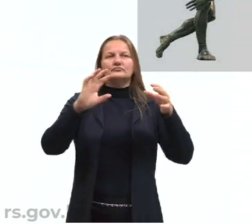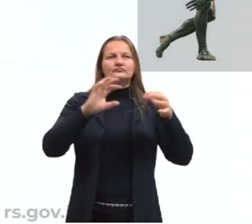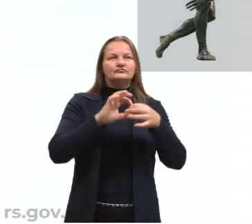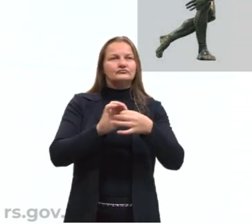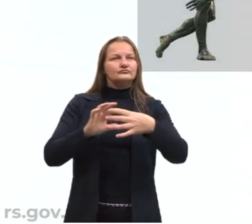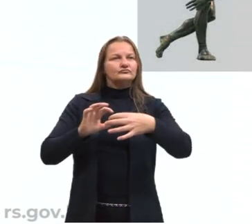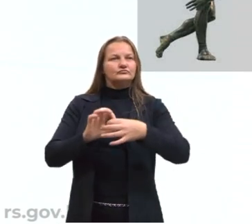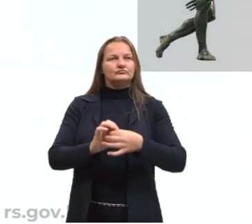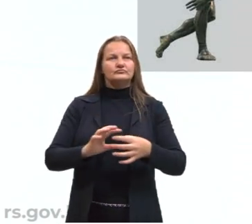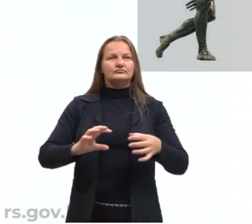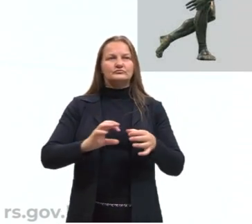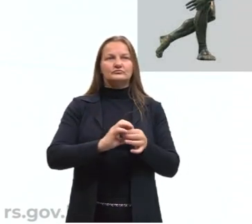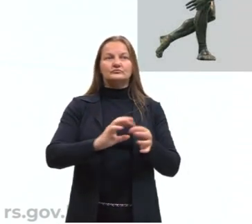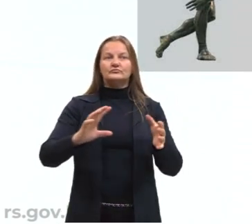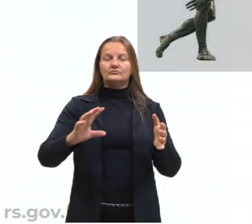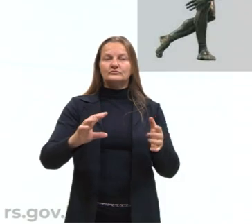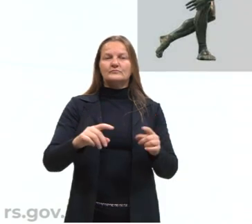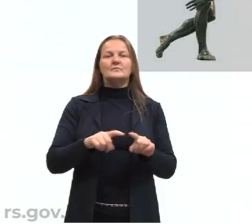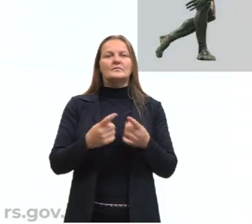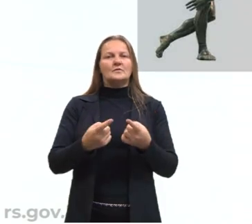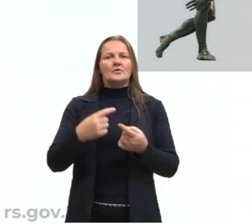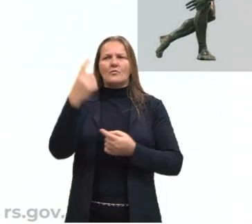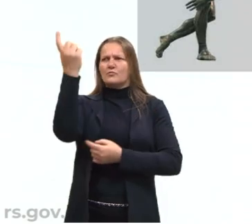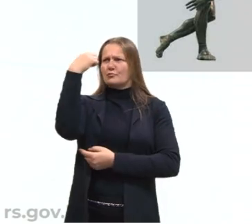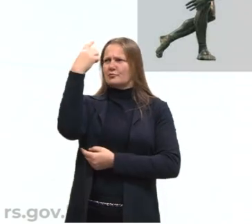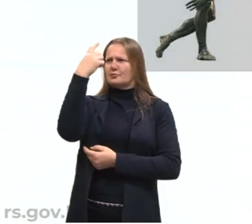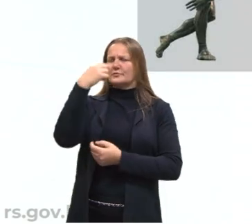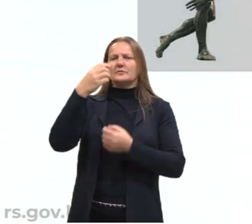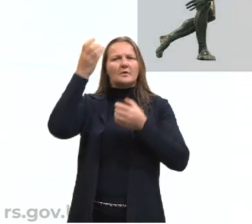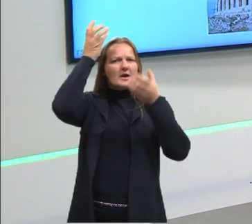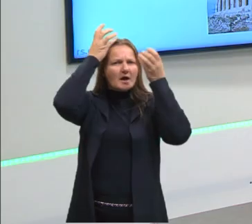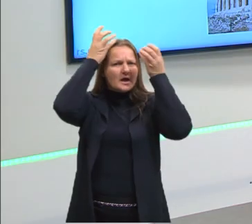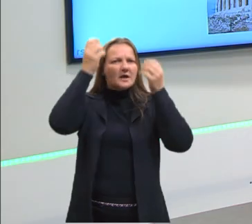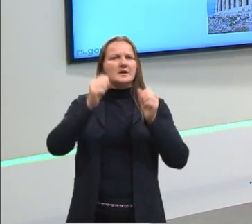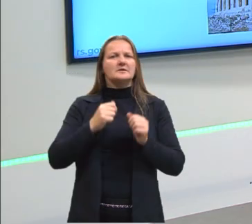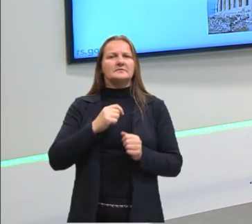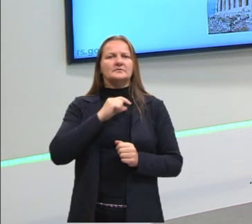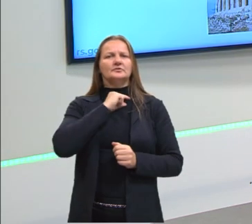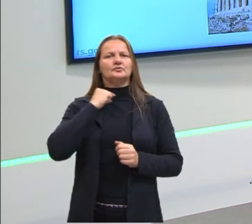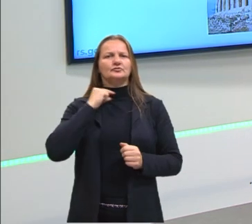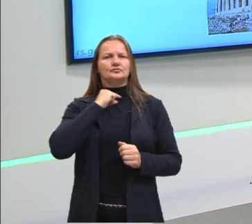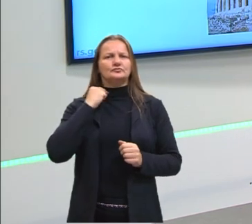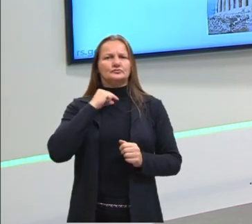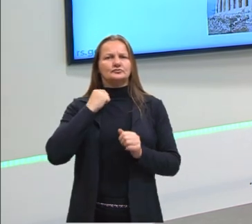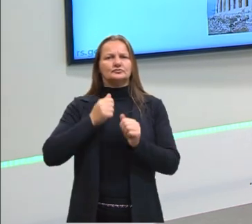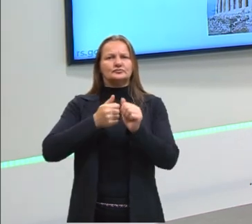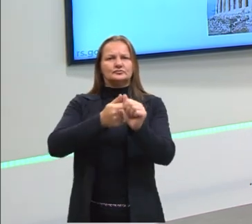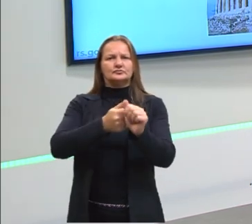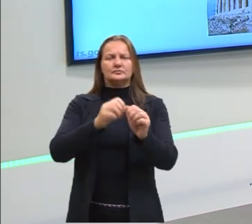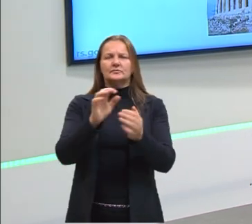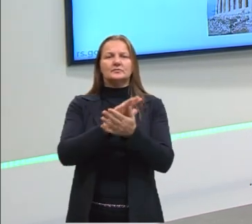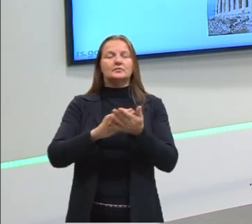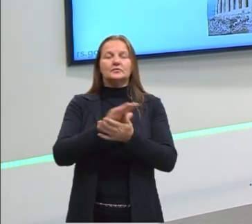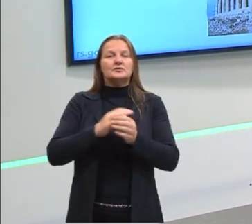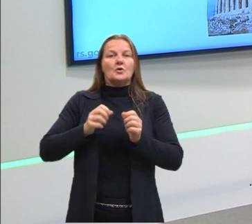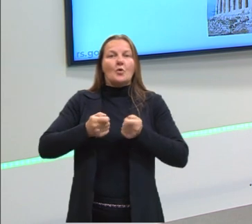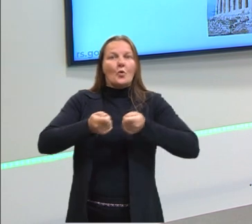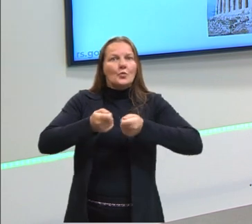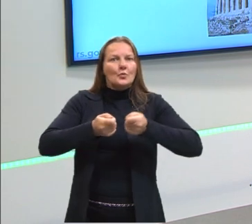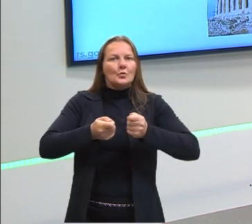pouco se rendiam às ordens de reis e sacerdotes, quer dizer, não tinha ali um domínio religioso